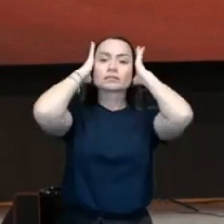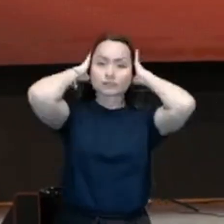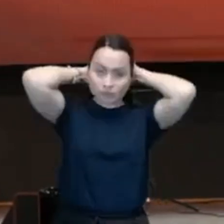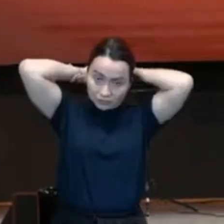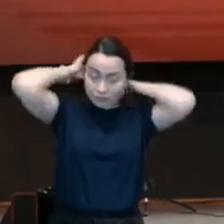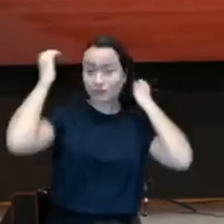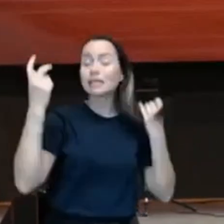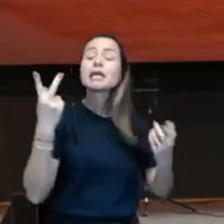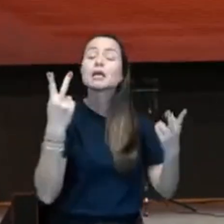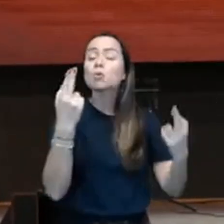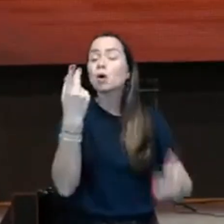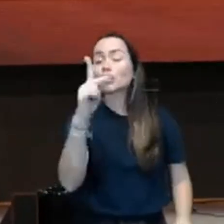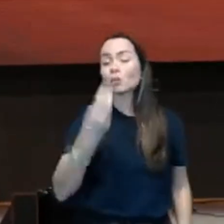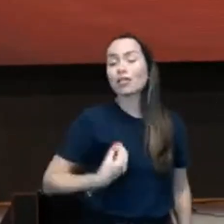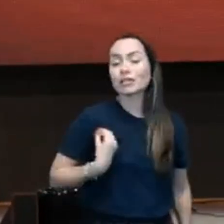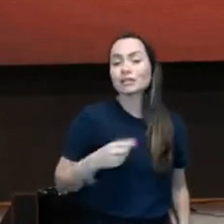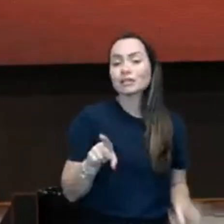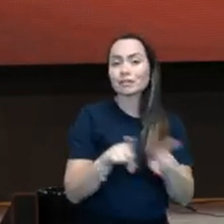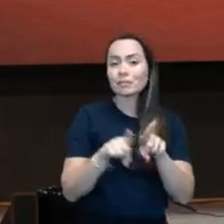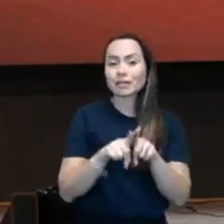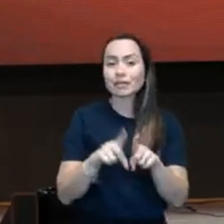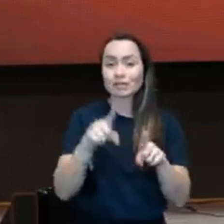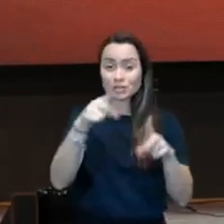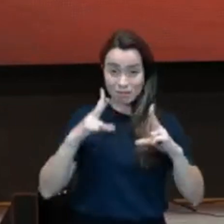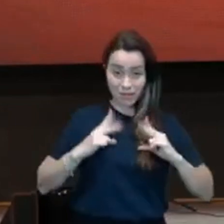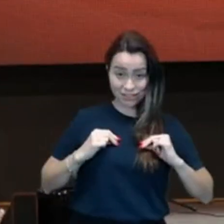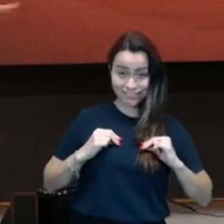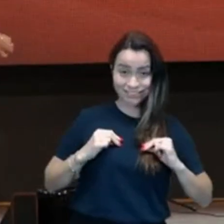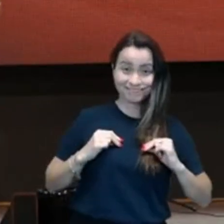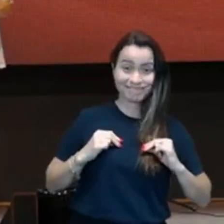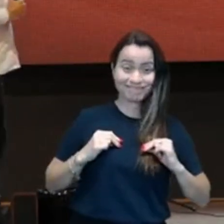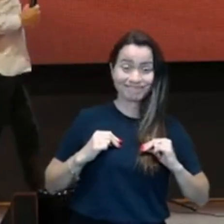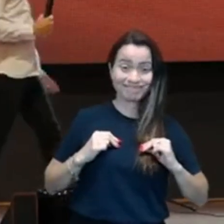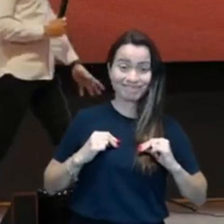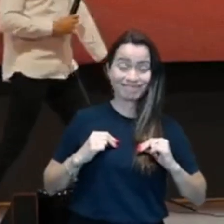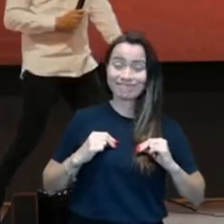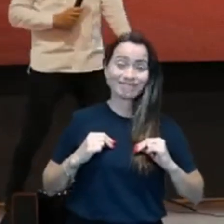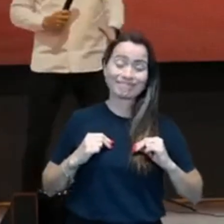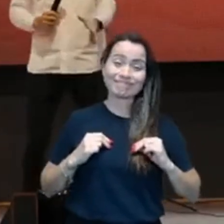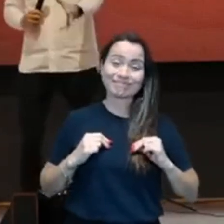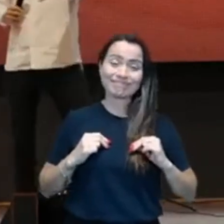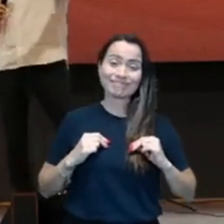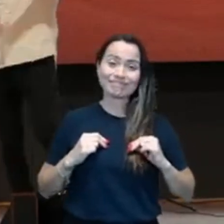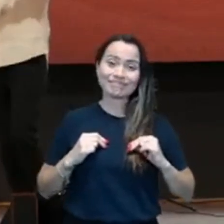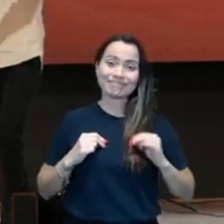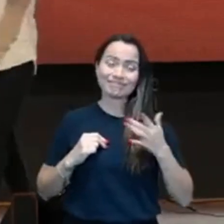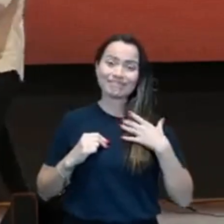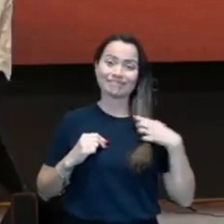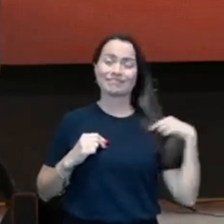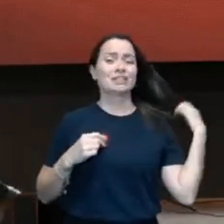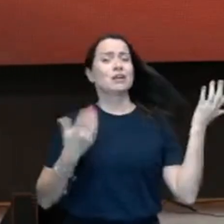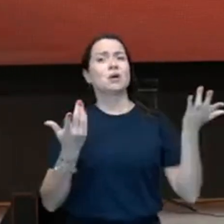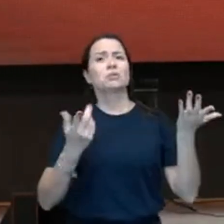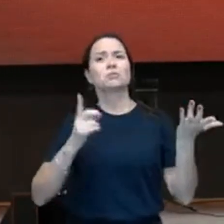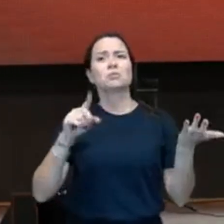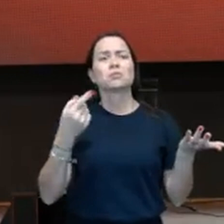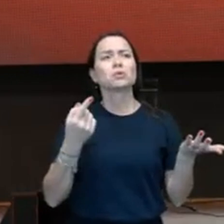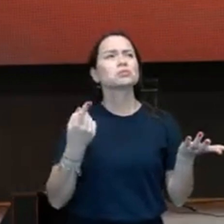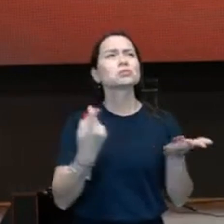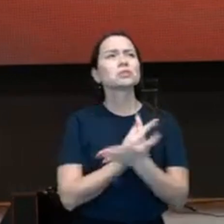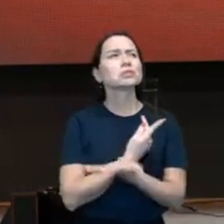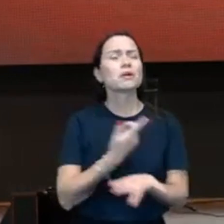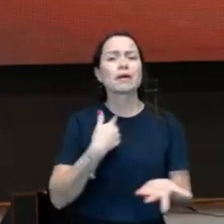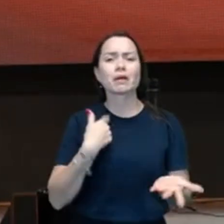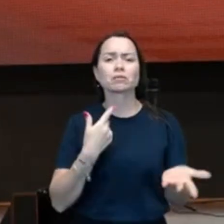E a gente... Eu fui chateado, eu fui chateado, mas eu estava lá, em obediência pura. Só